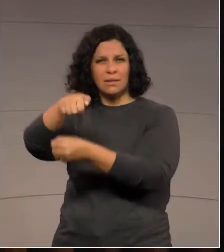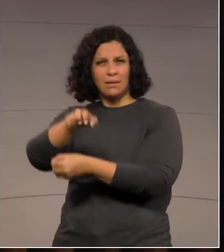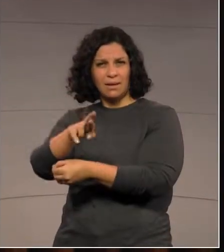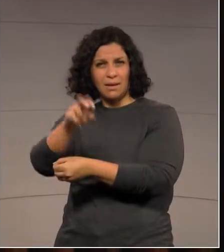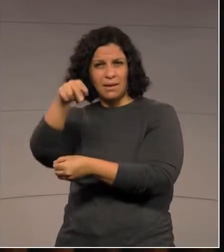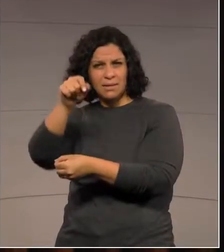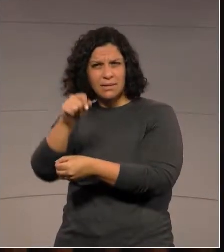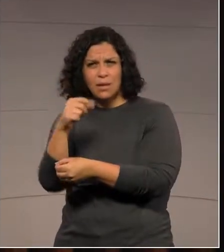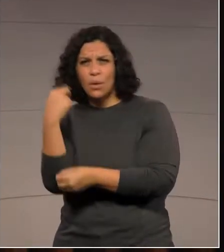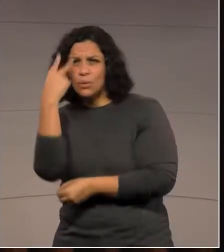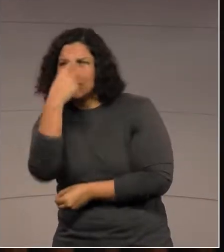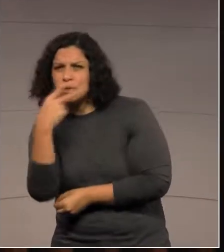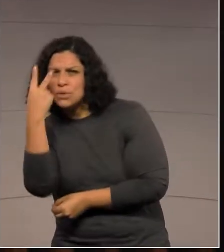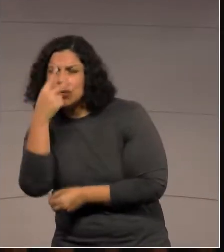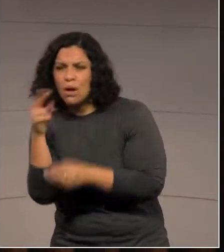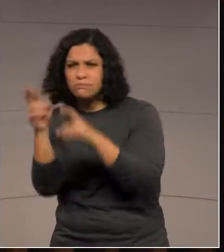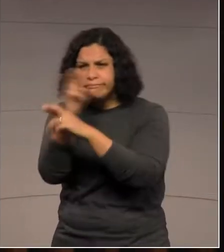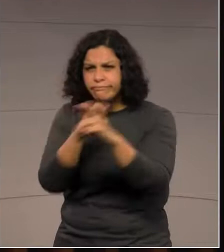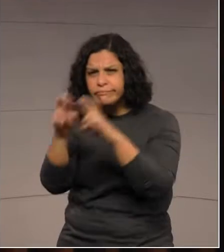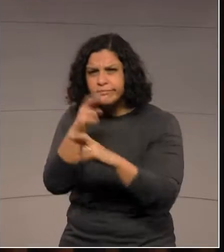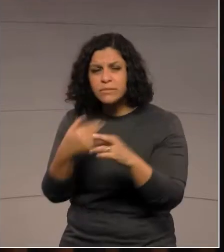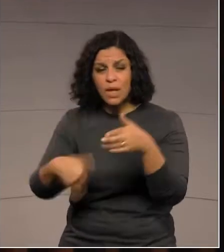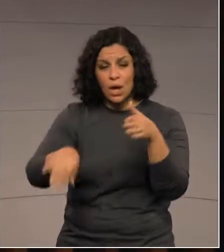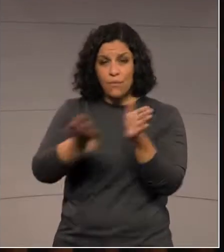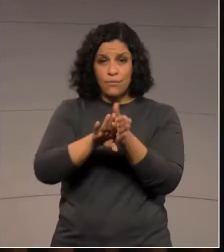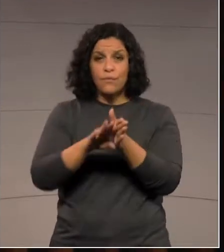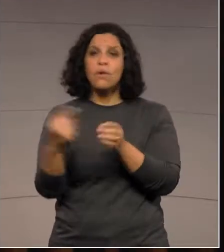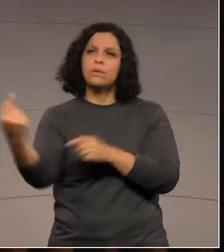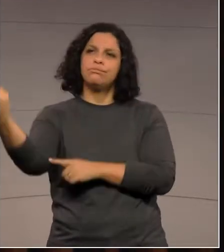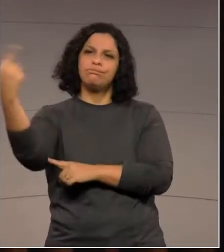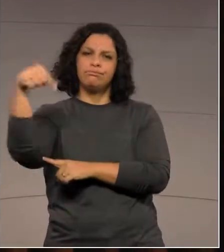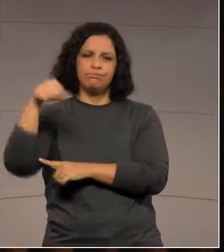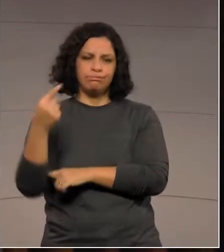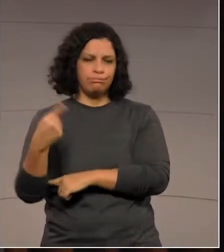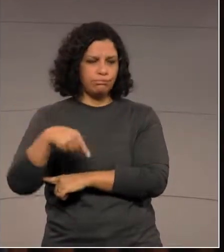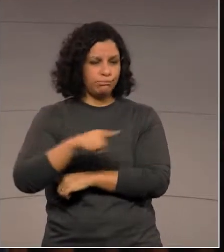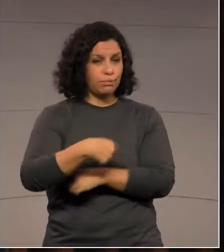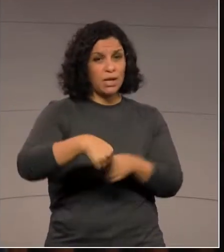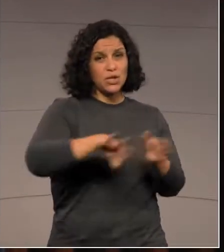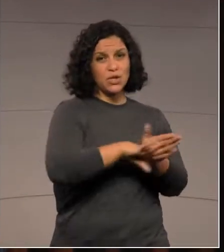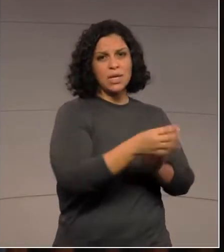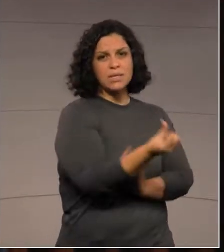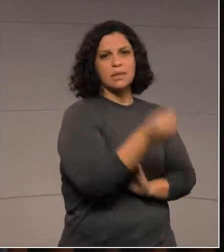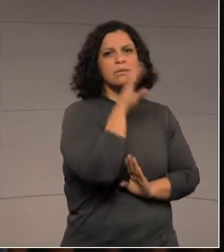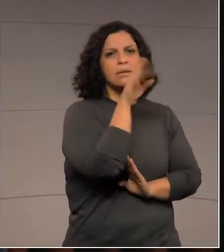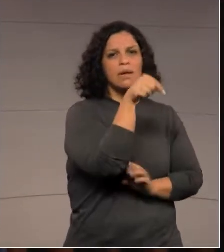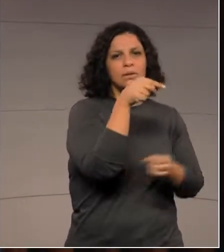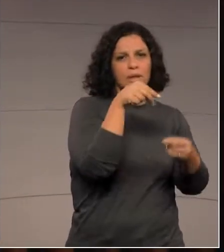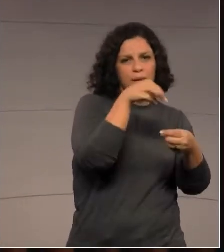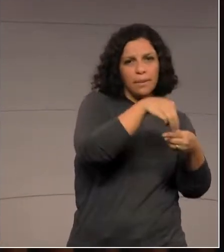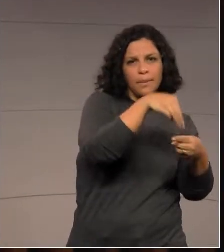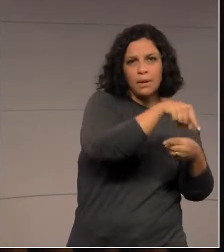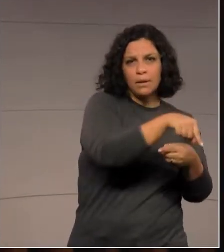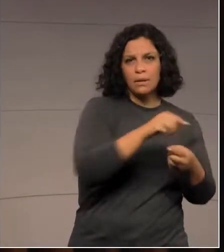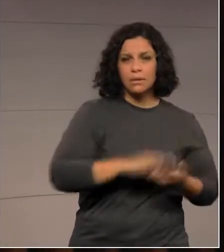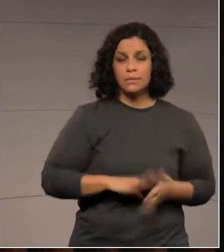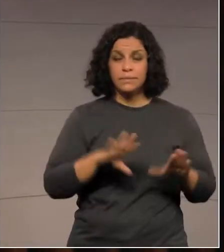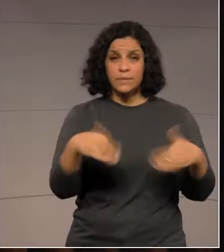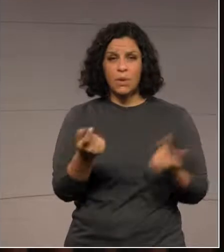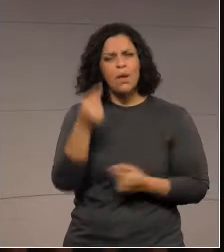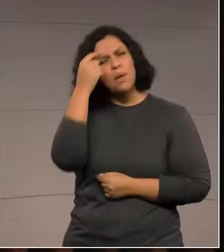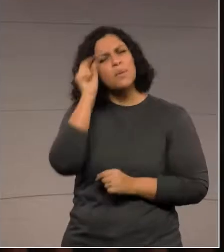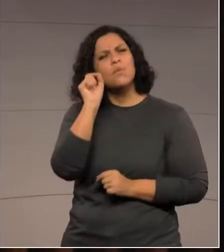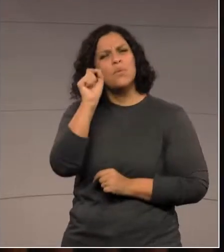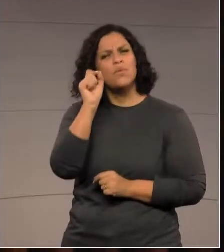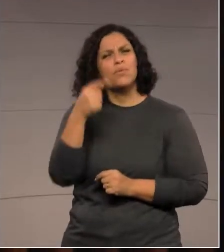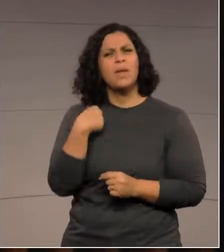de uma ou duas horas, às 14 horas ele tem que voltar para às 18 poder chegar de volta à cidade de Maringá. Penso